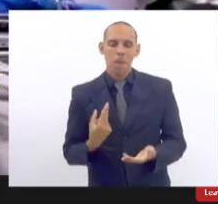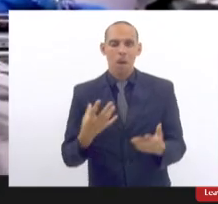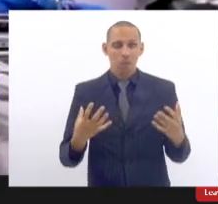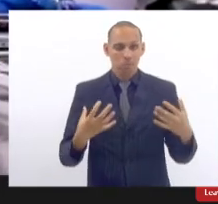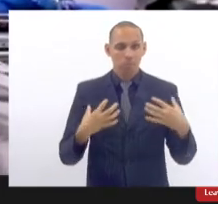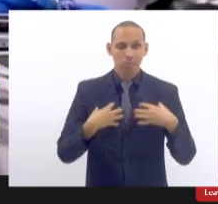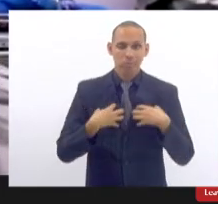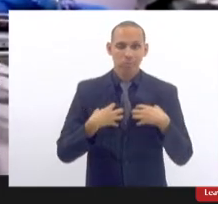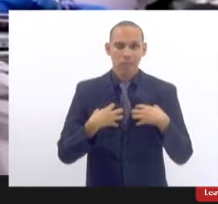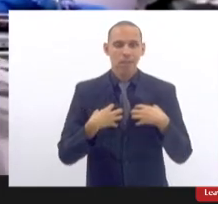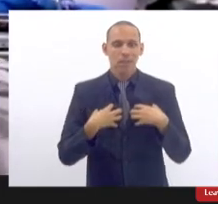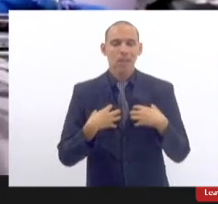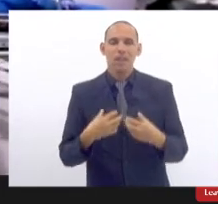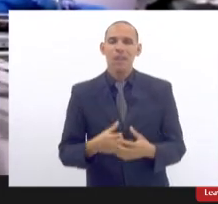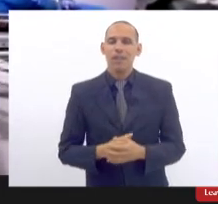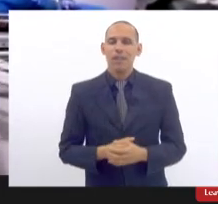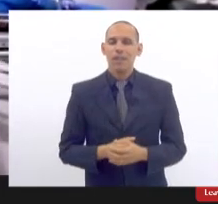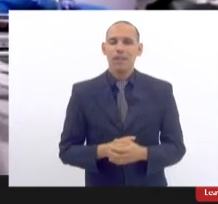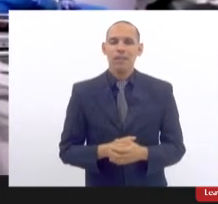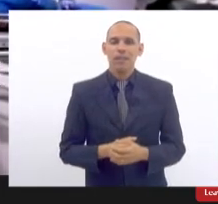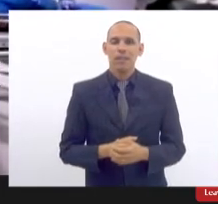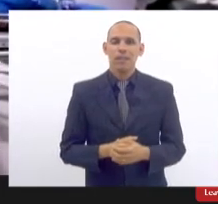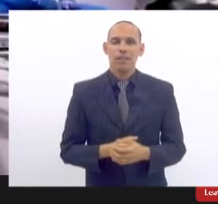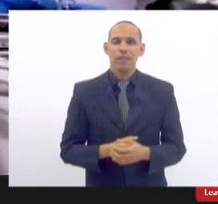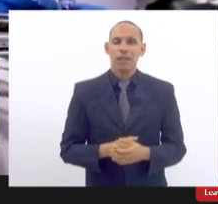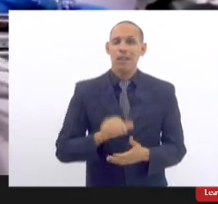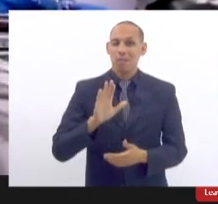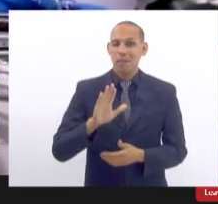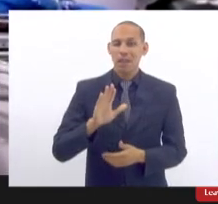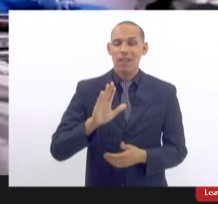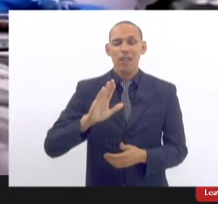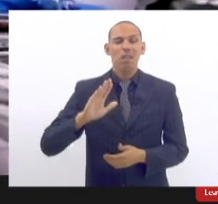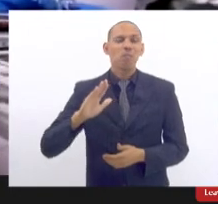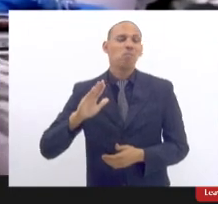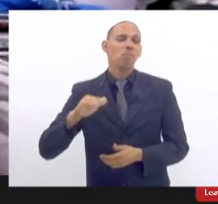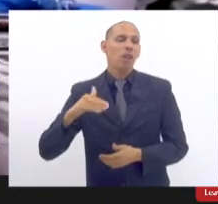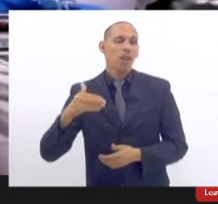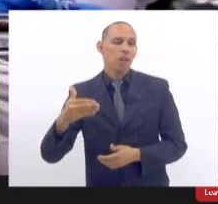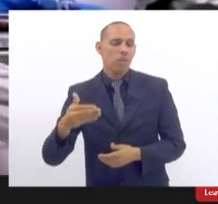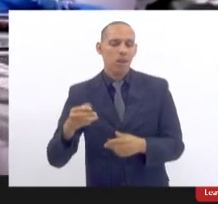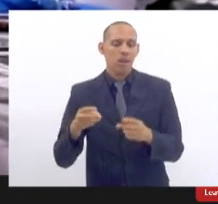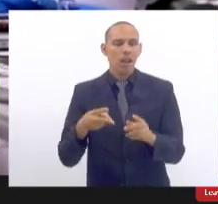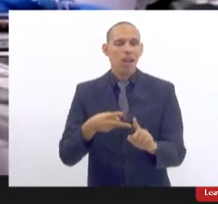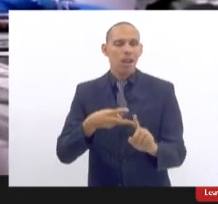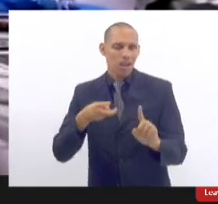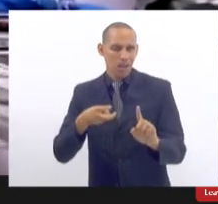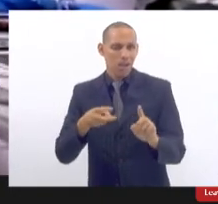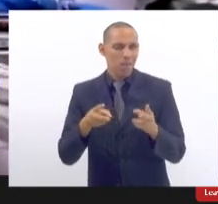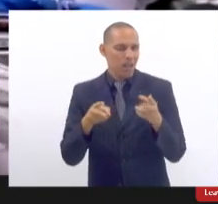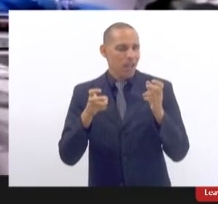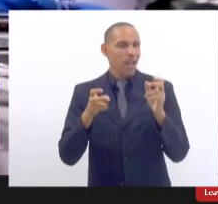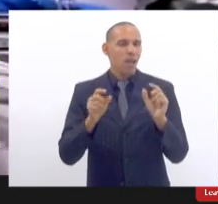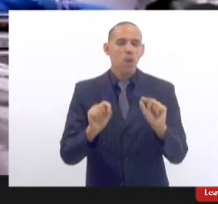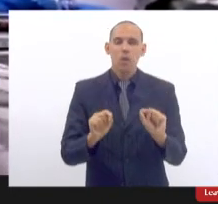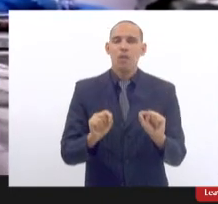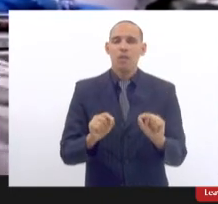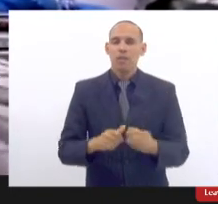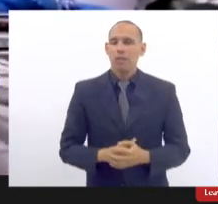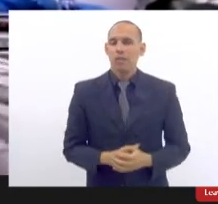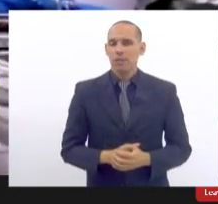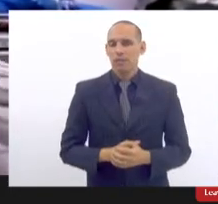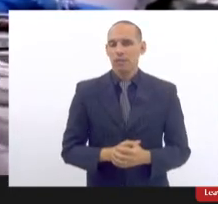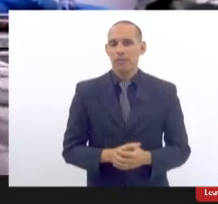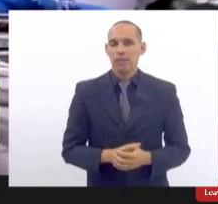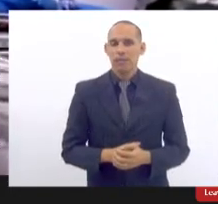mamário mas pode para que eles possam reconhecer e perceber com